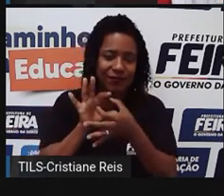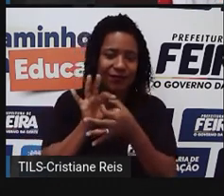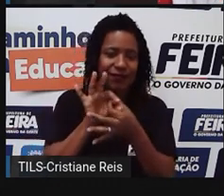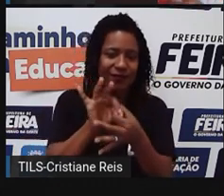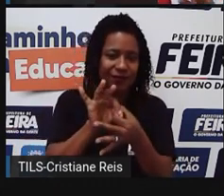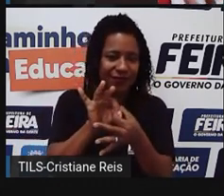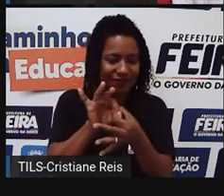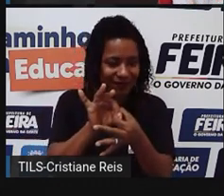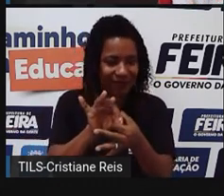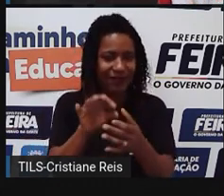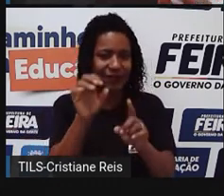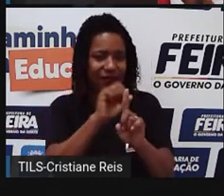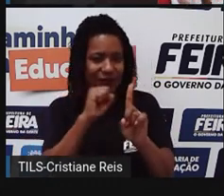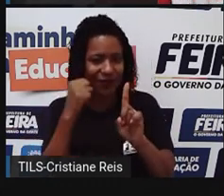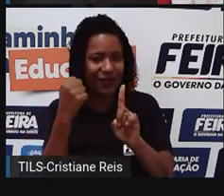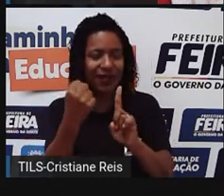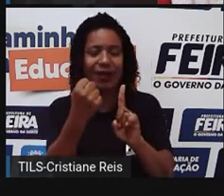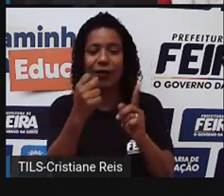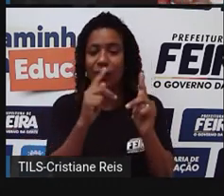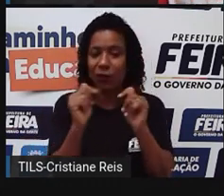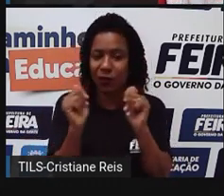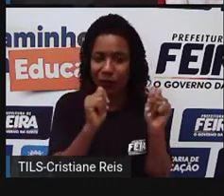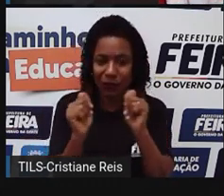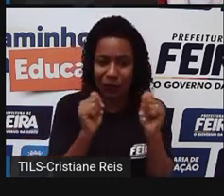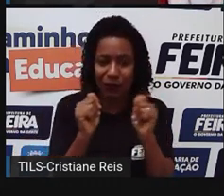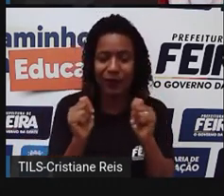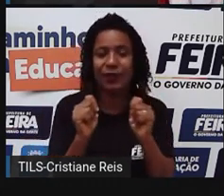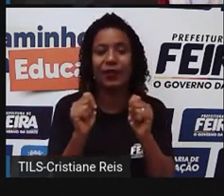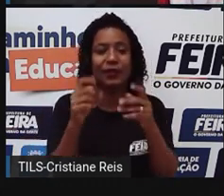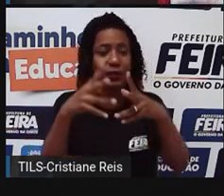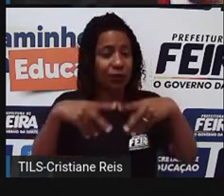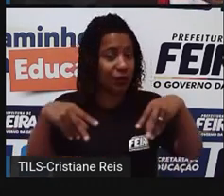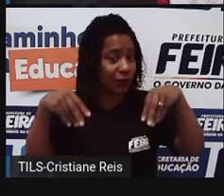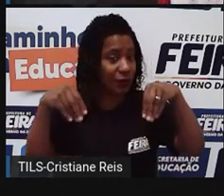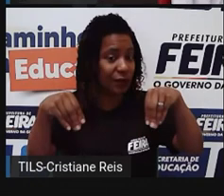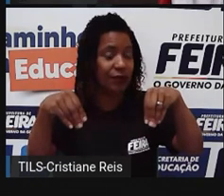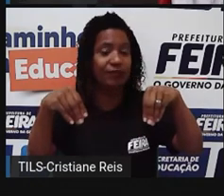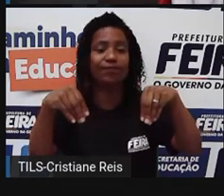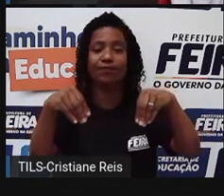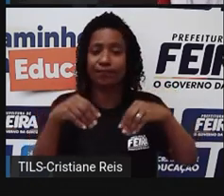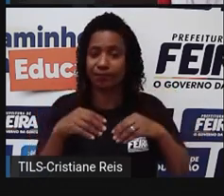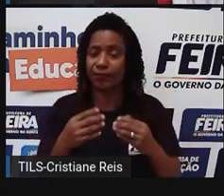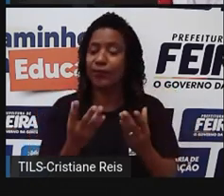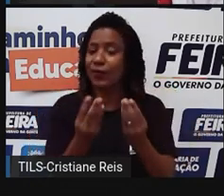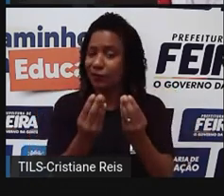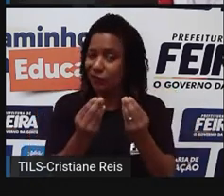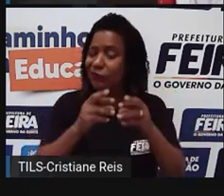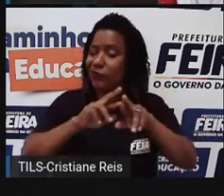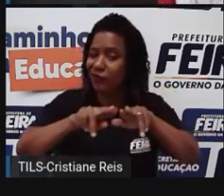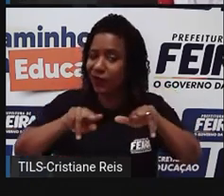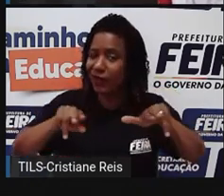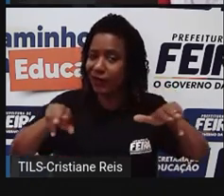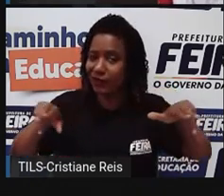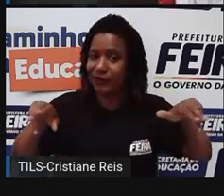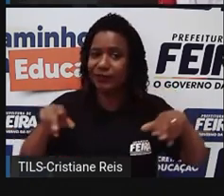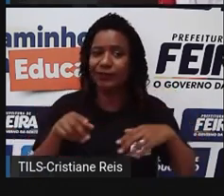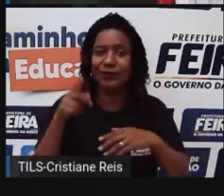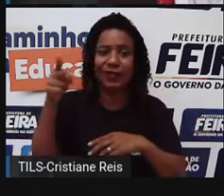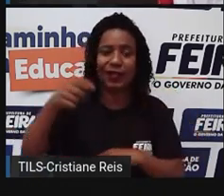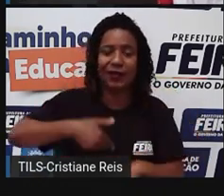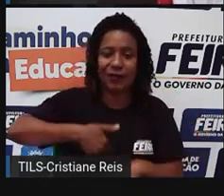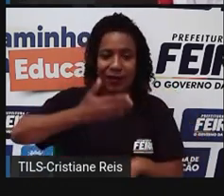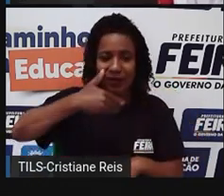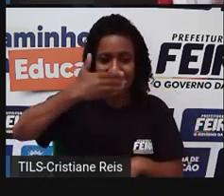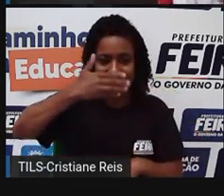questões sociais, questões econômicas, questões territoriais, que são muitas, né, exemplo lá, né, do Oriente